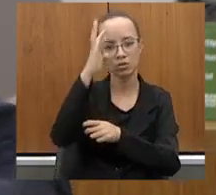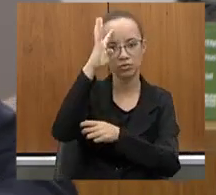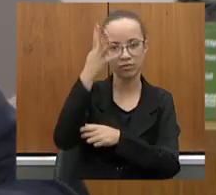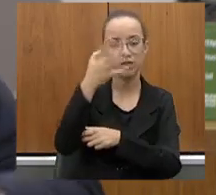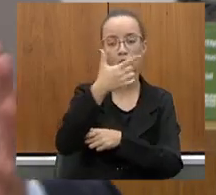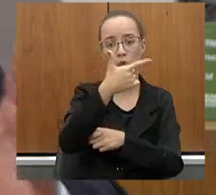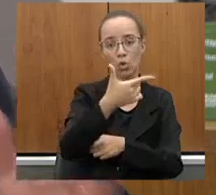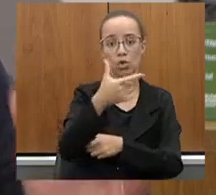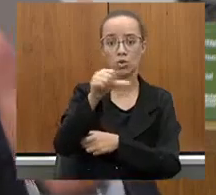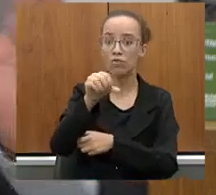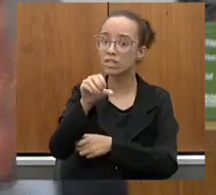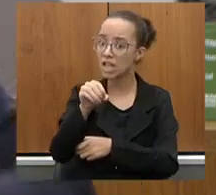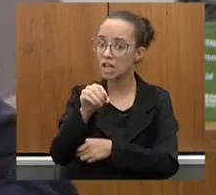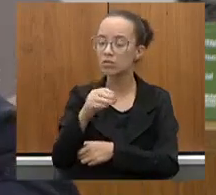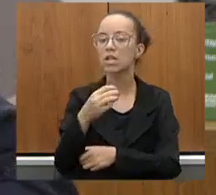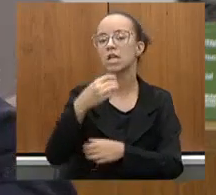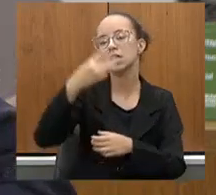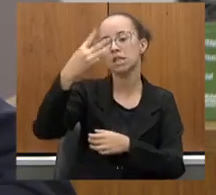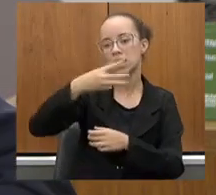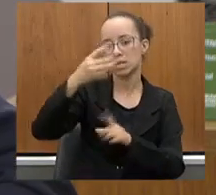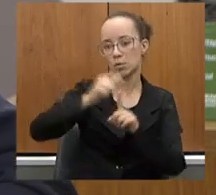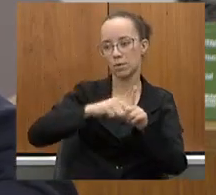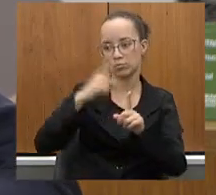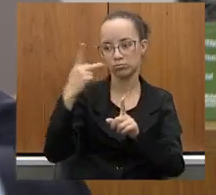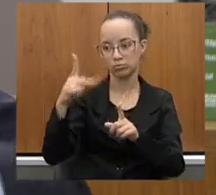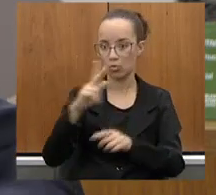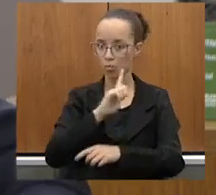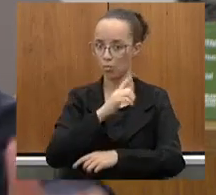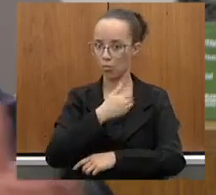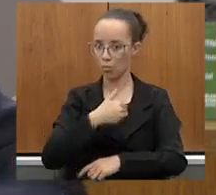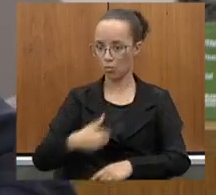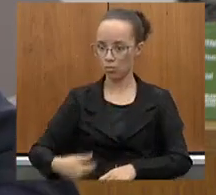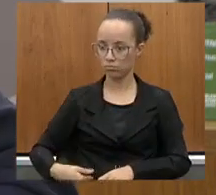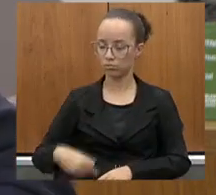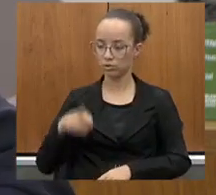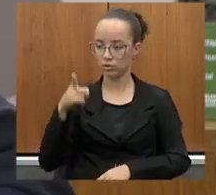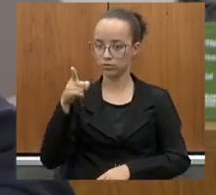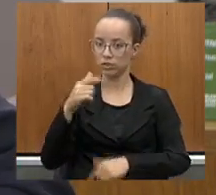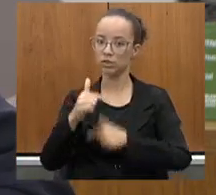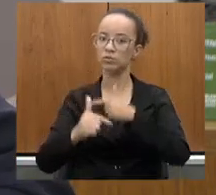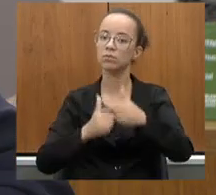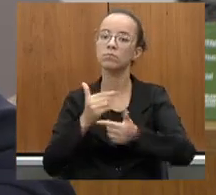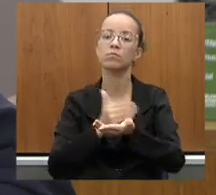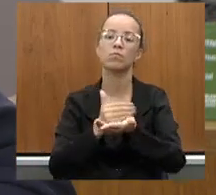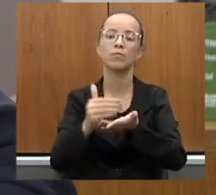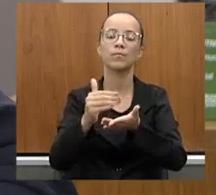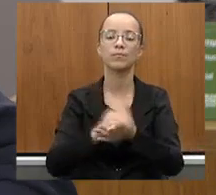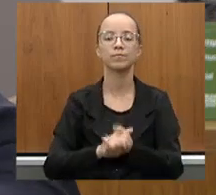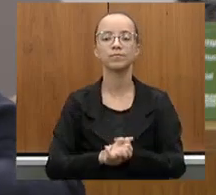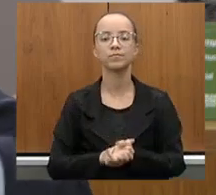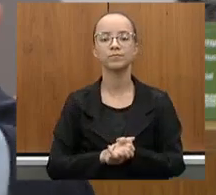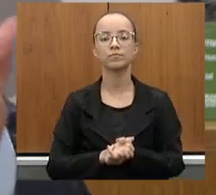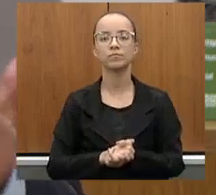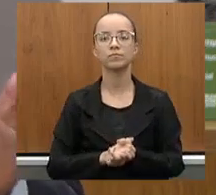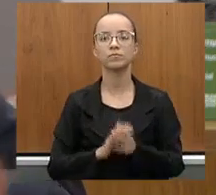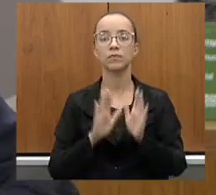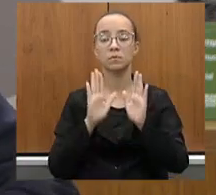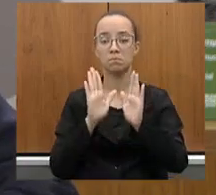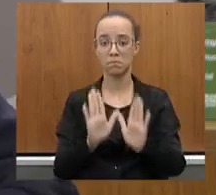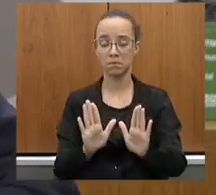Isto foi no terceiro mês do seu governo quando assumiu a posse. Mas,